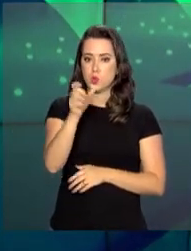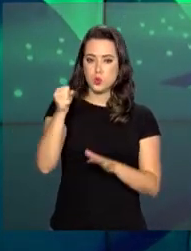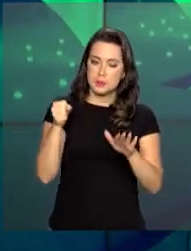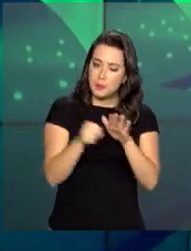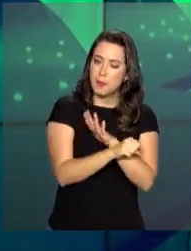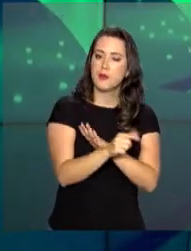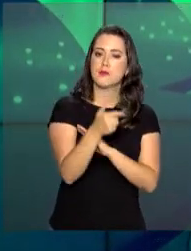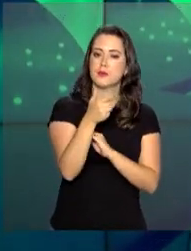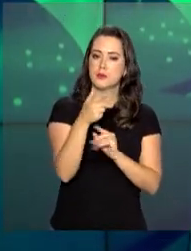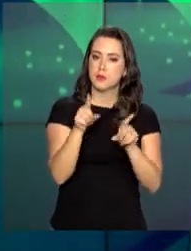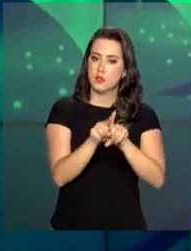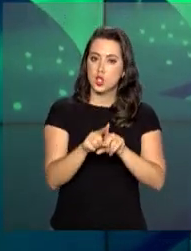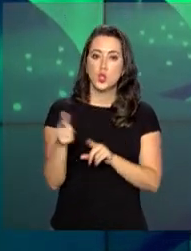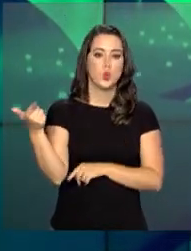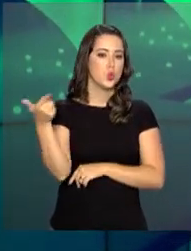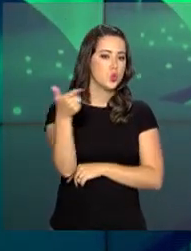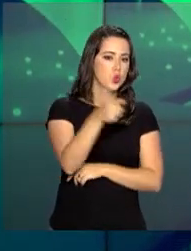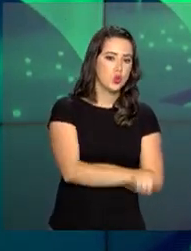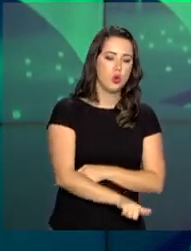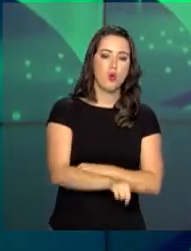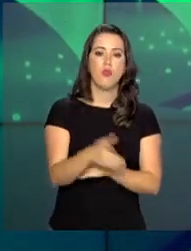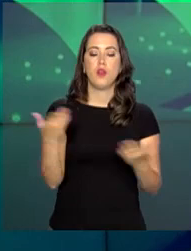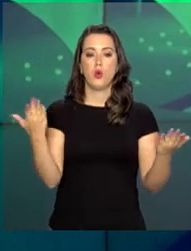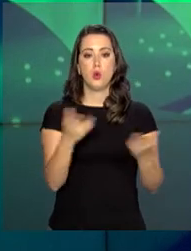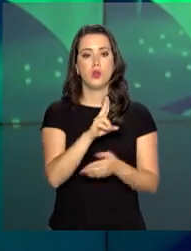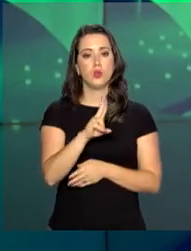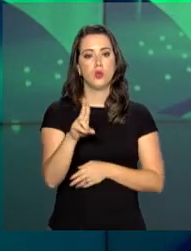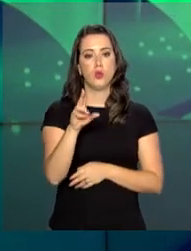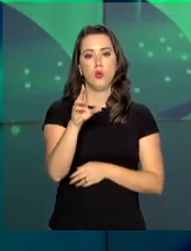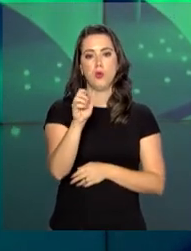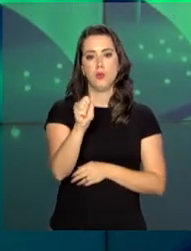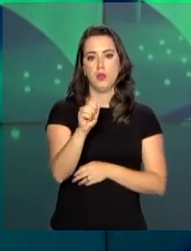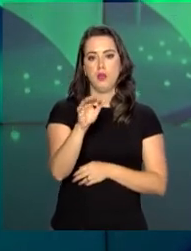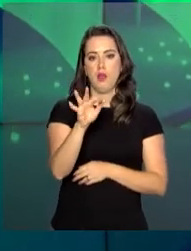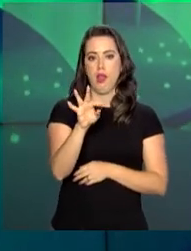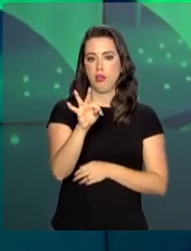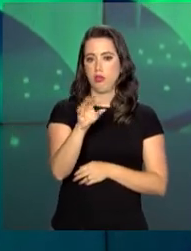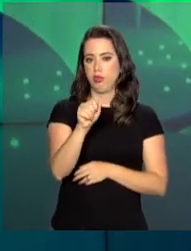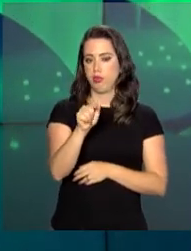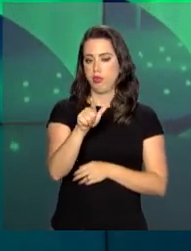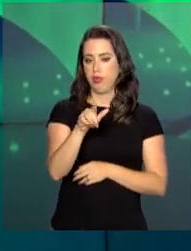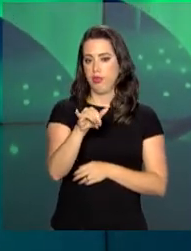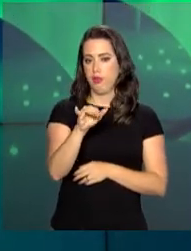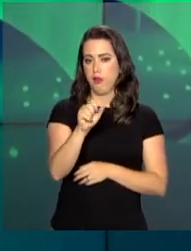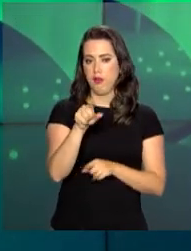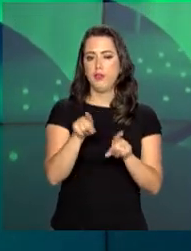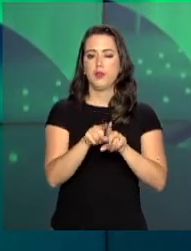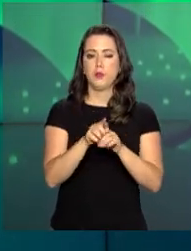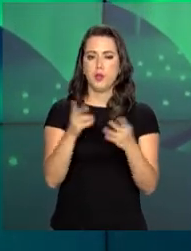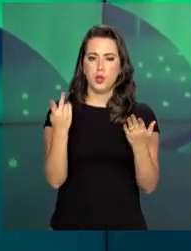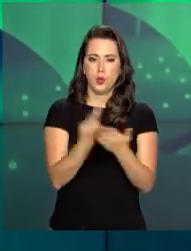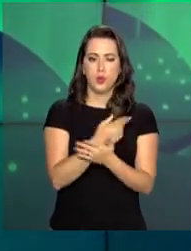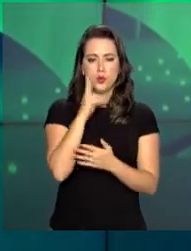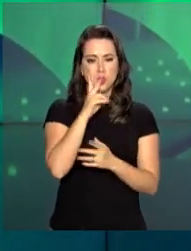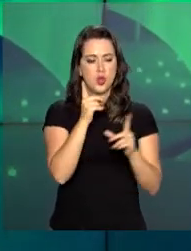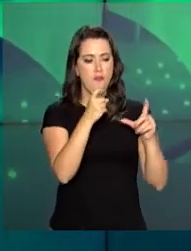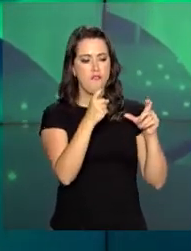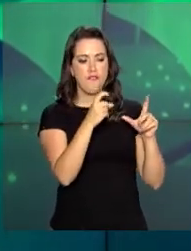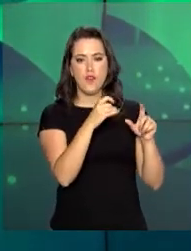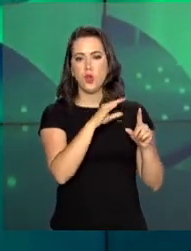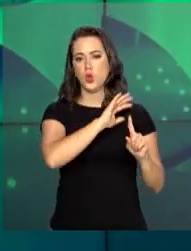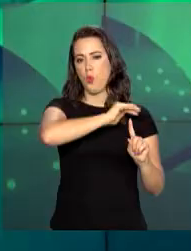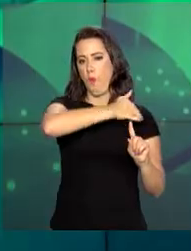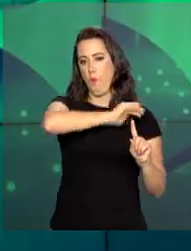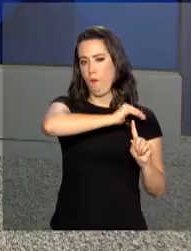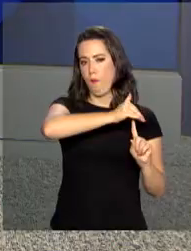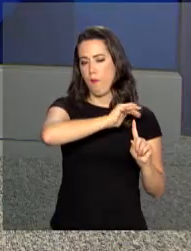realizadas. E uma nova operação, chamada de Atalaia, também foi deflagrada hoje para apurar crimes de pornografia infantil na